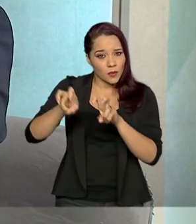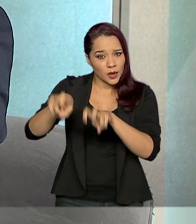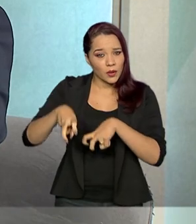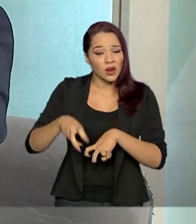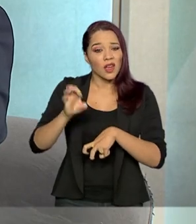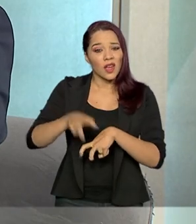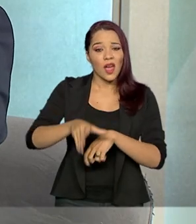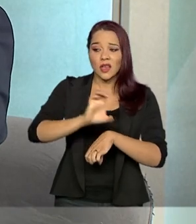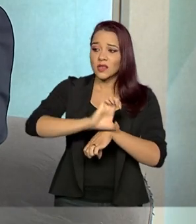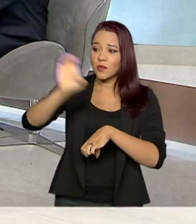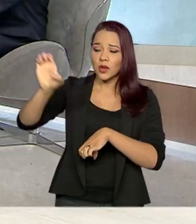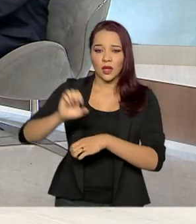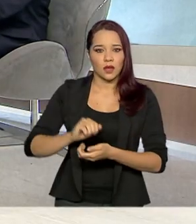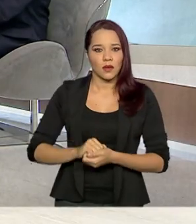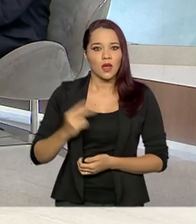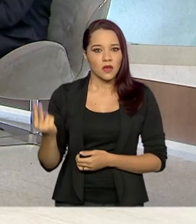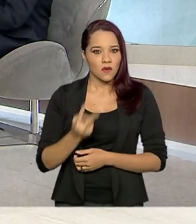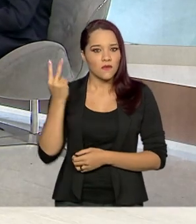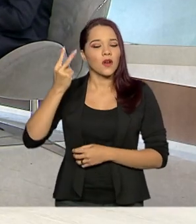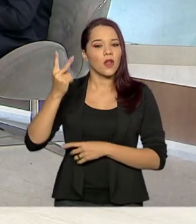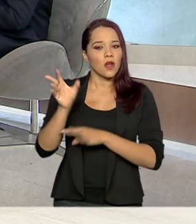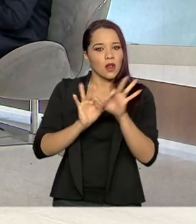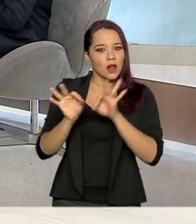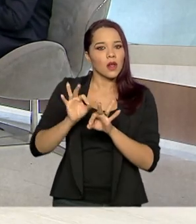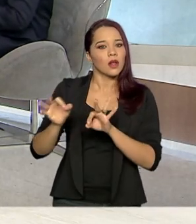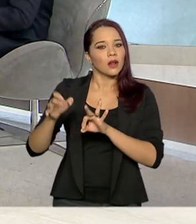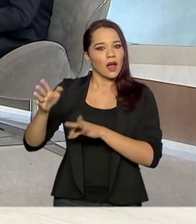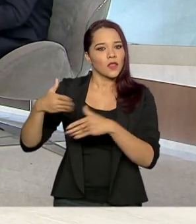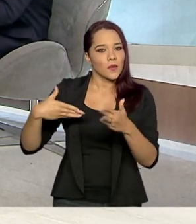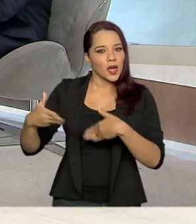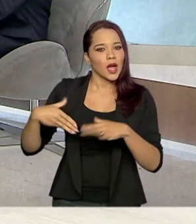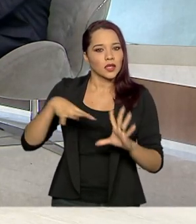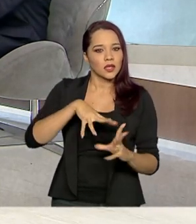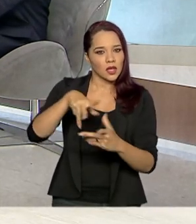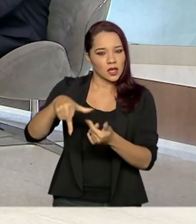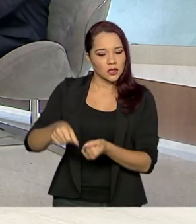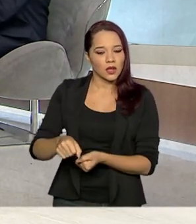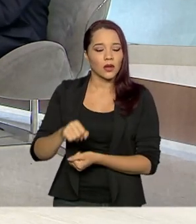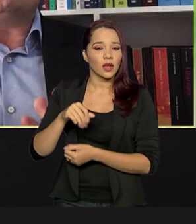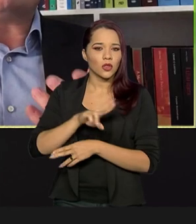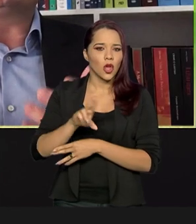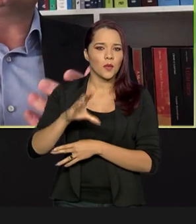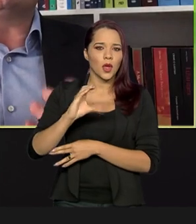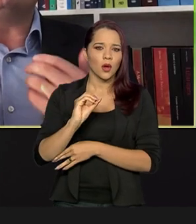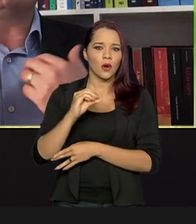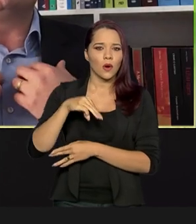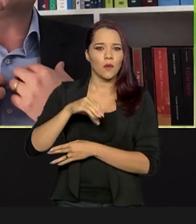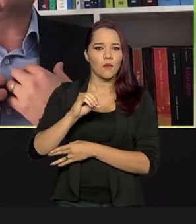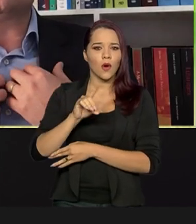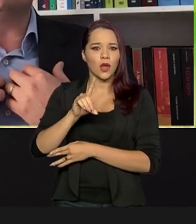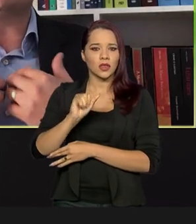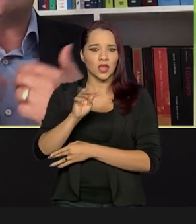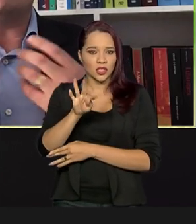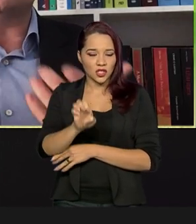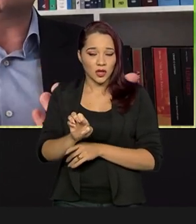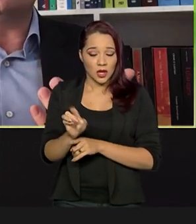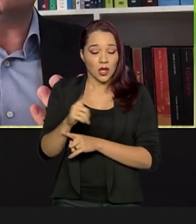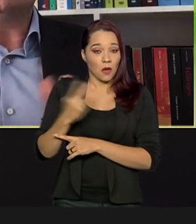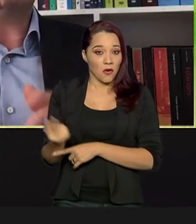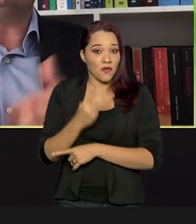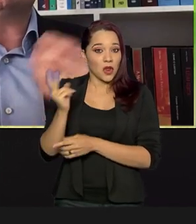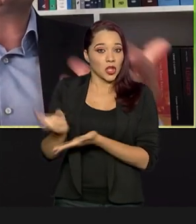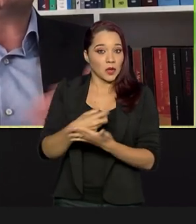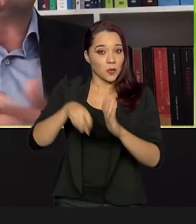exportados e os preços são formados no mercado internacional, as chamadas commodities. Não é porque o meu custo tributário